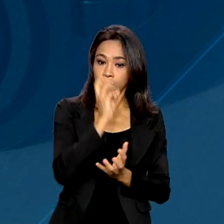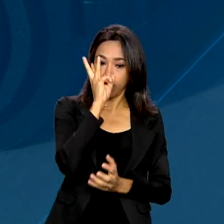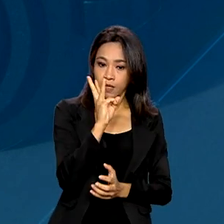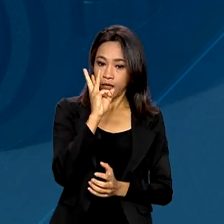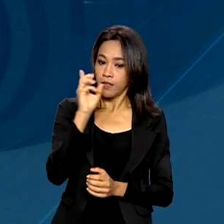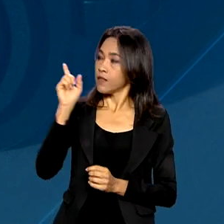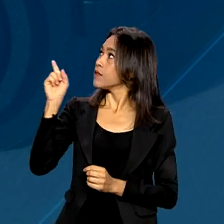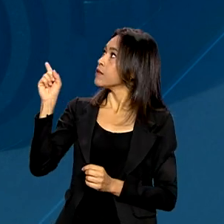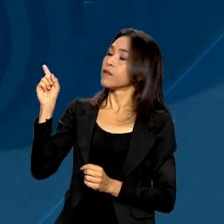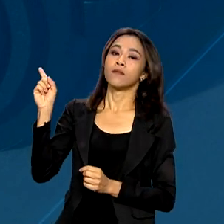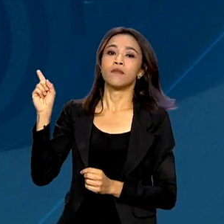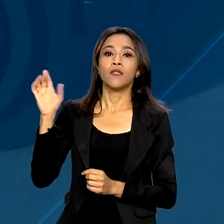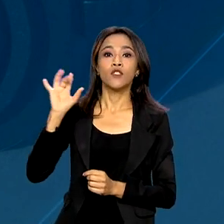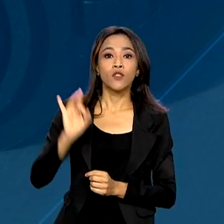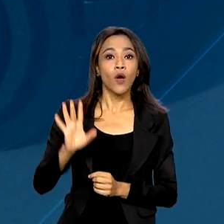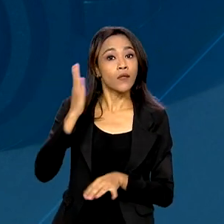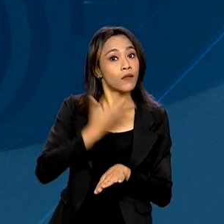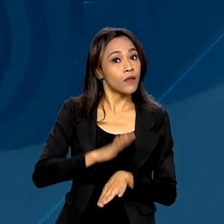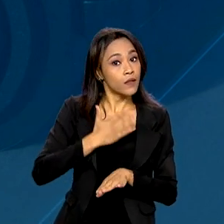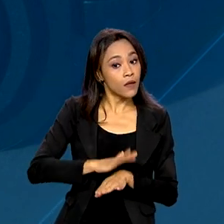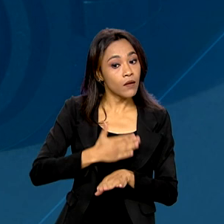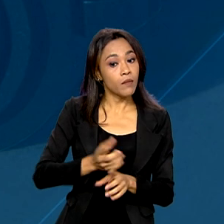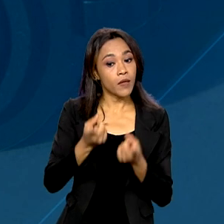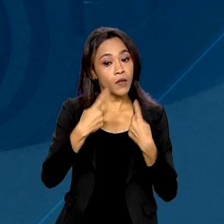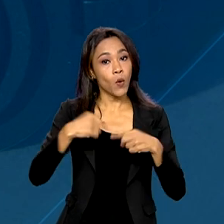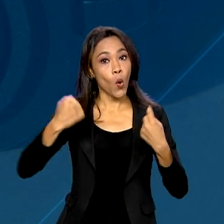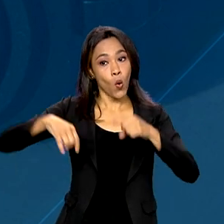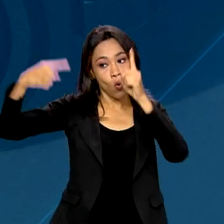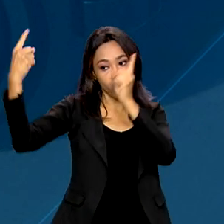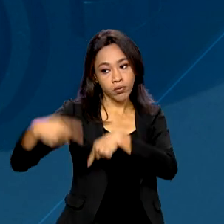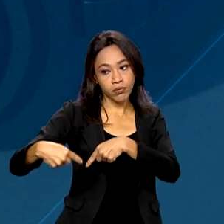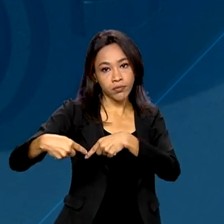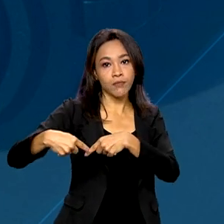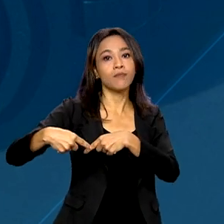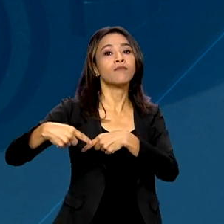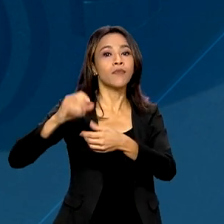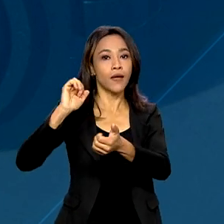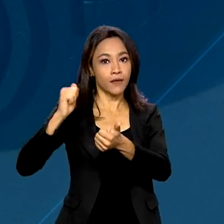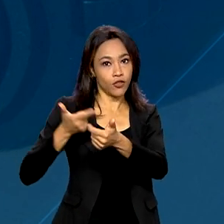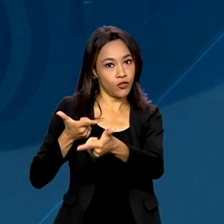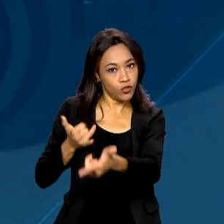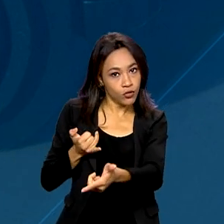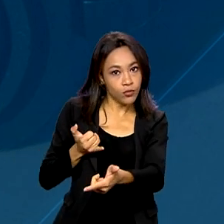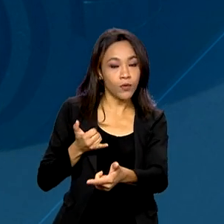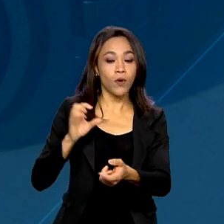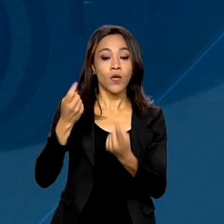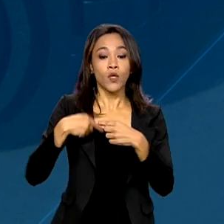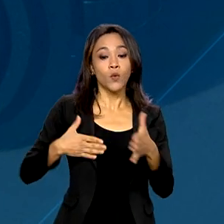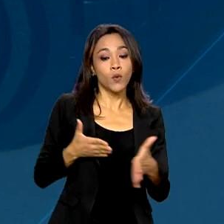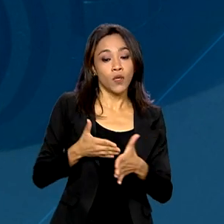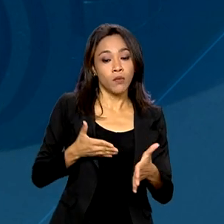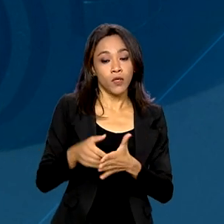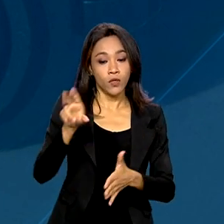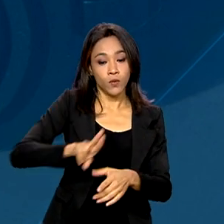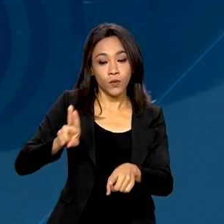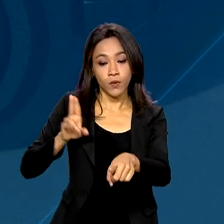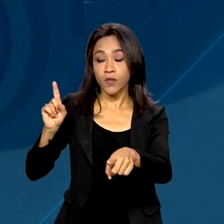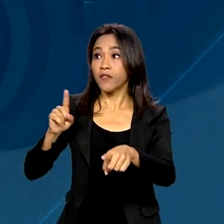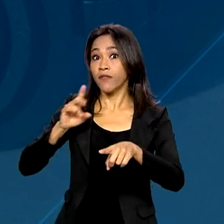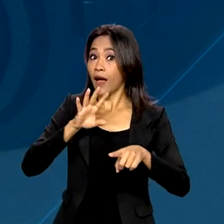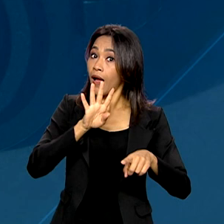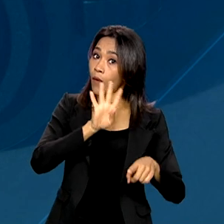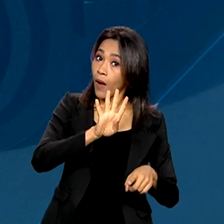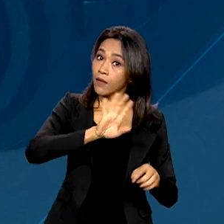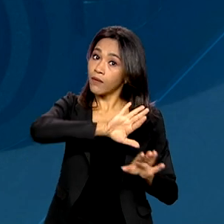limite de participação em treinamentos ou competições em clubes de tiro e restrição do uso de armas, que variam de até